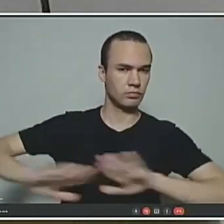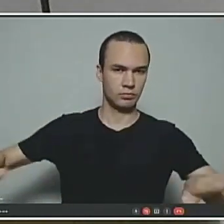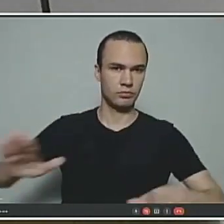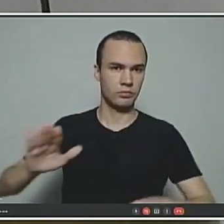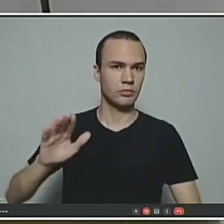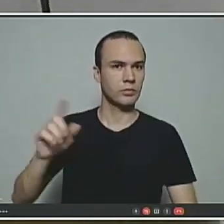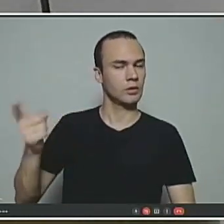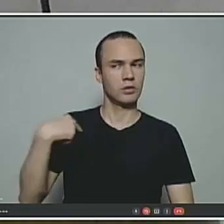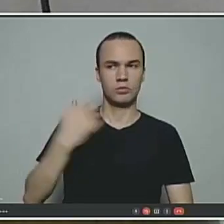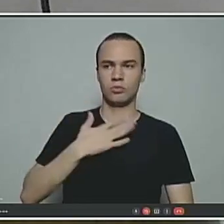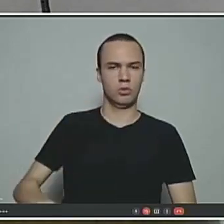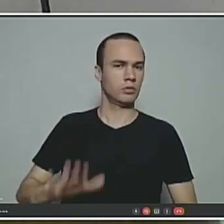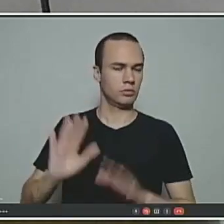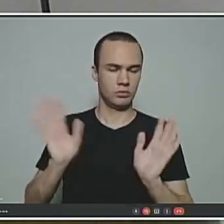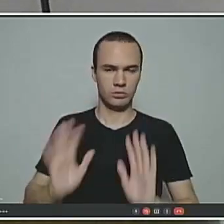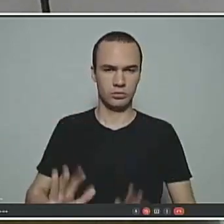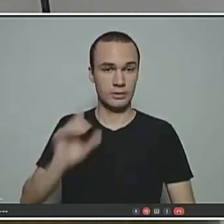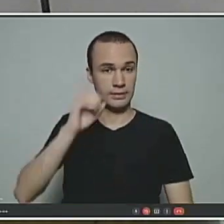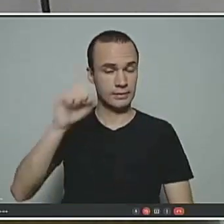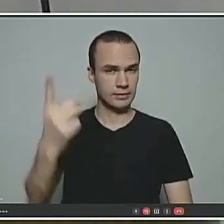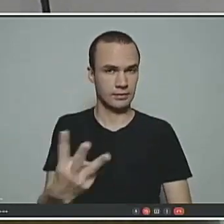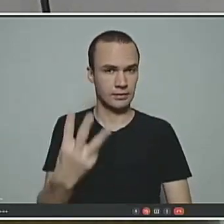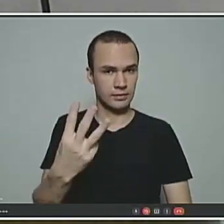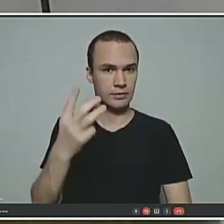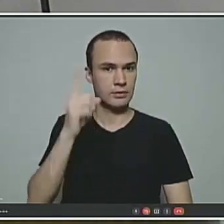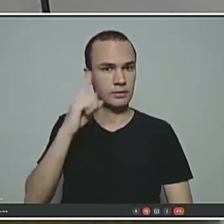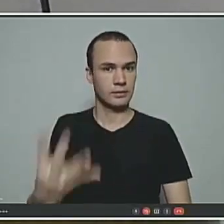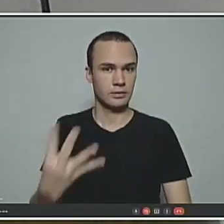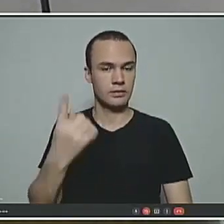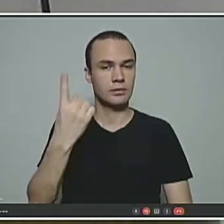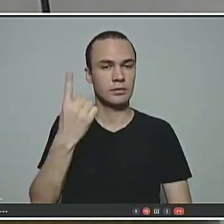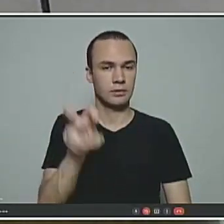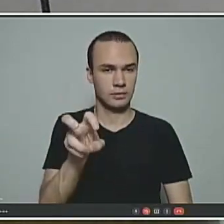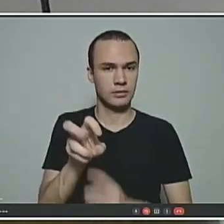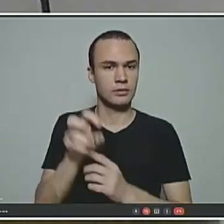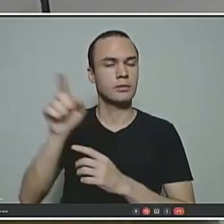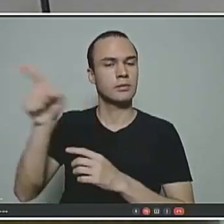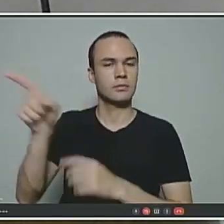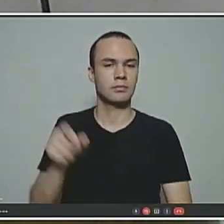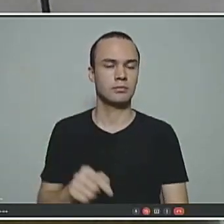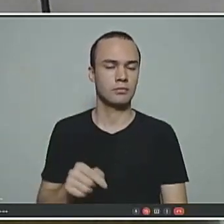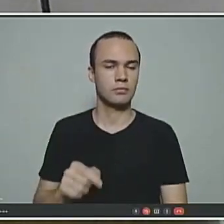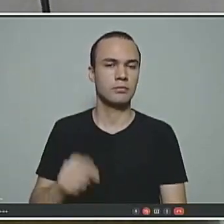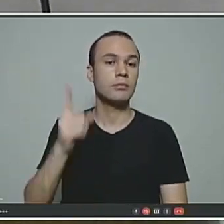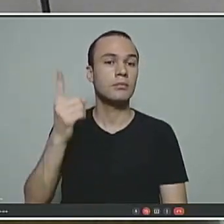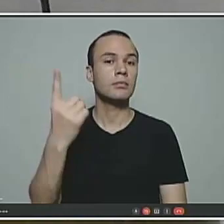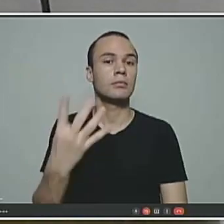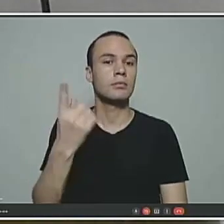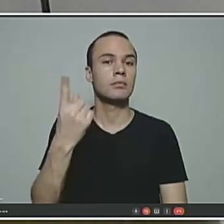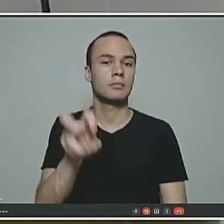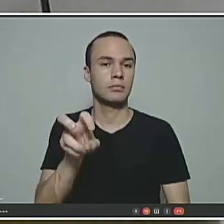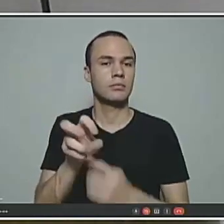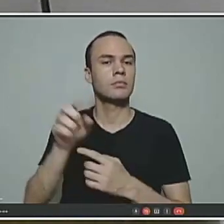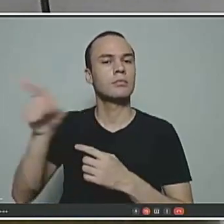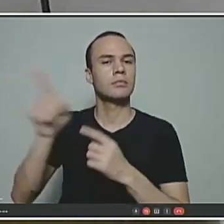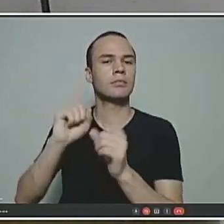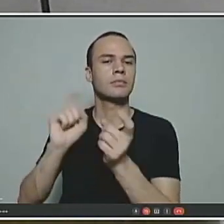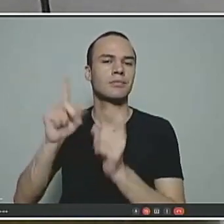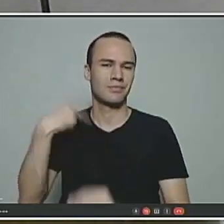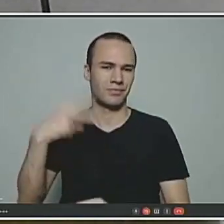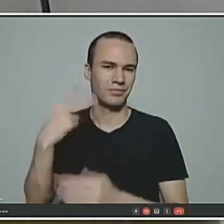a par e passo do dia 13, 14 e 15 do lado da empresa. E no dia 14 e 15 alguns vereadores